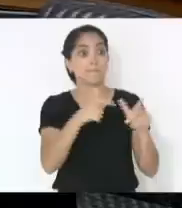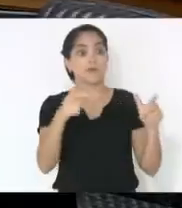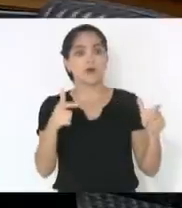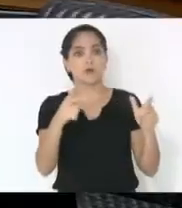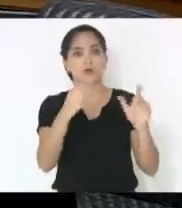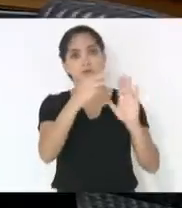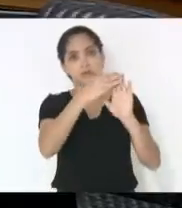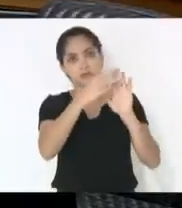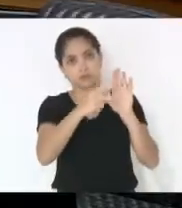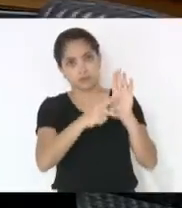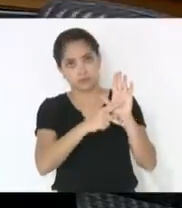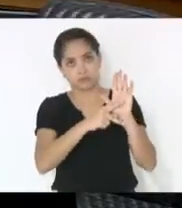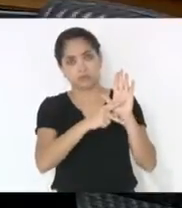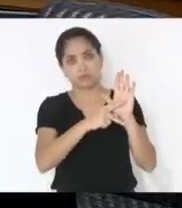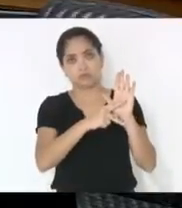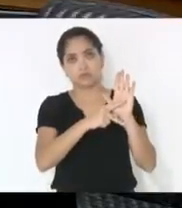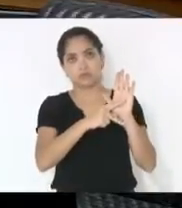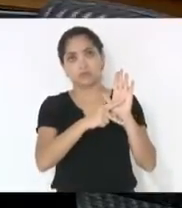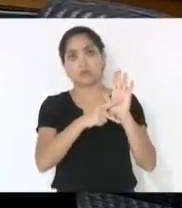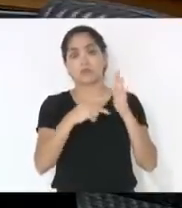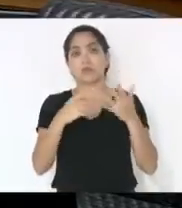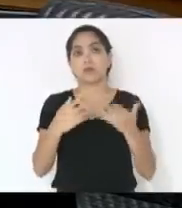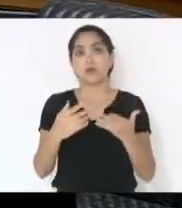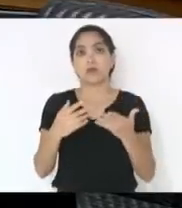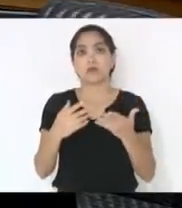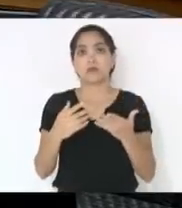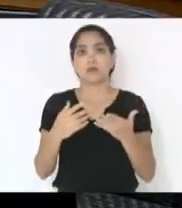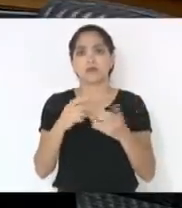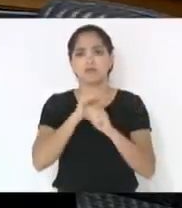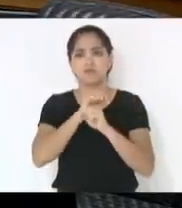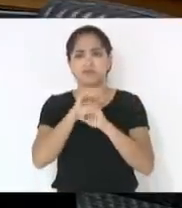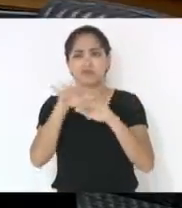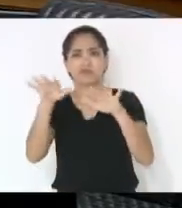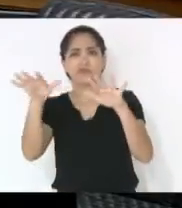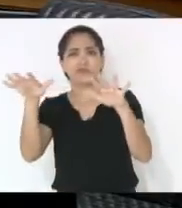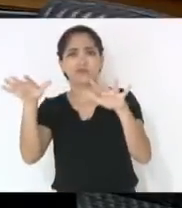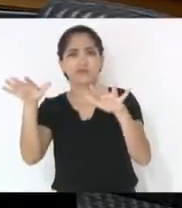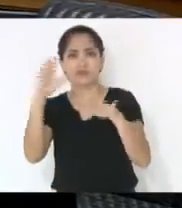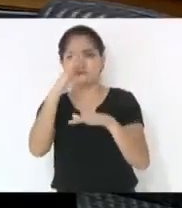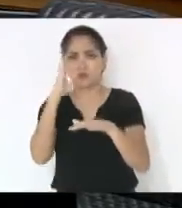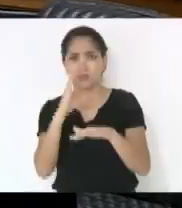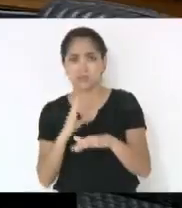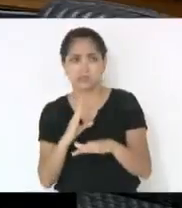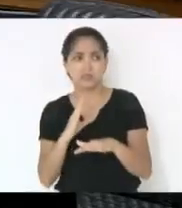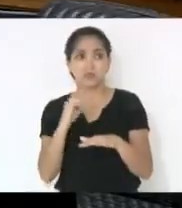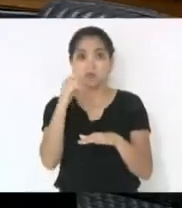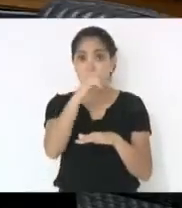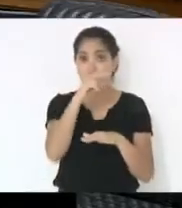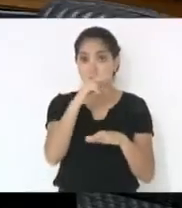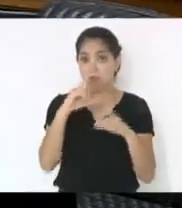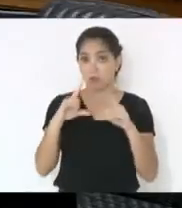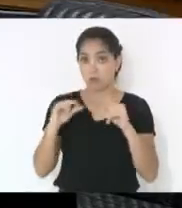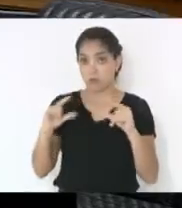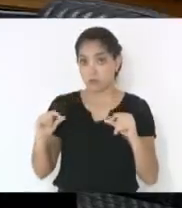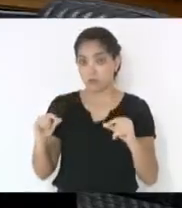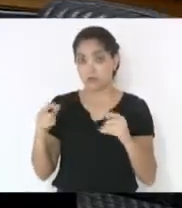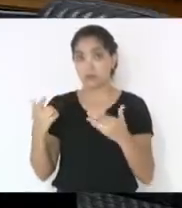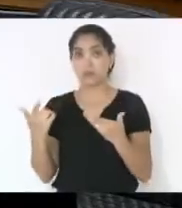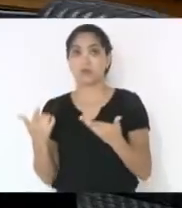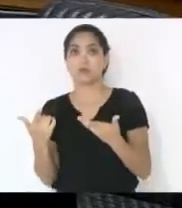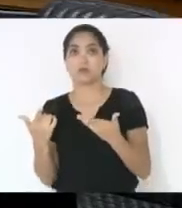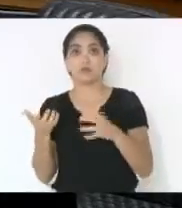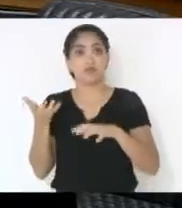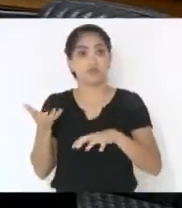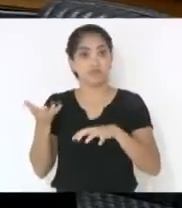As medidas provisórias virou uma praga no Brasil, no Congresso Nacional, nos Estados,